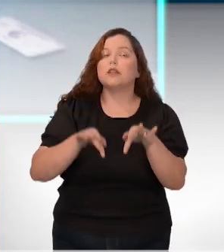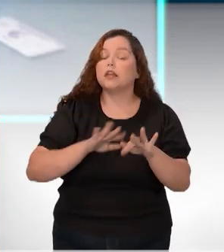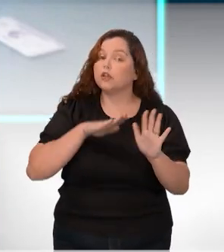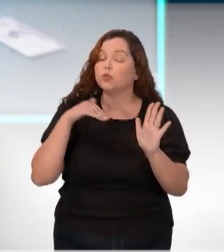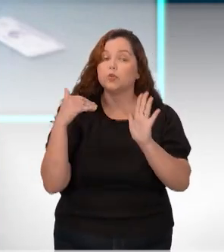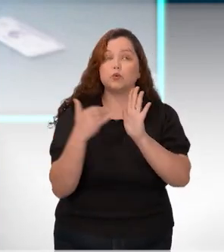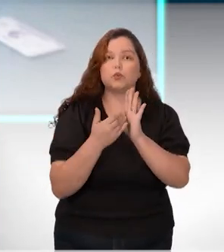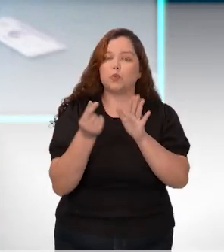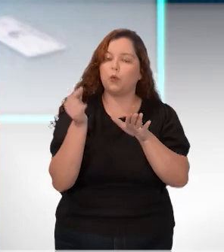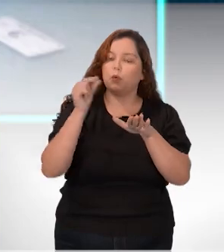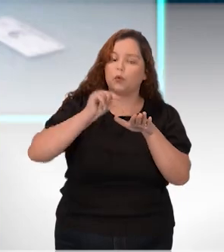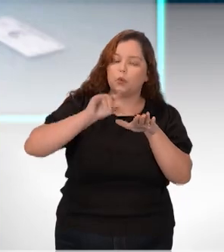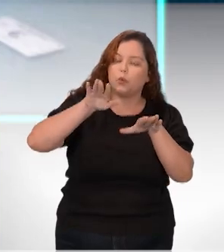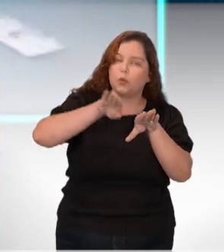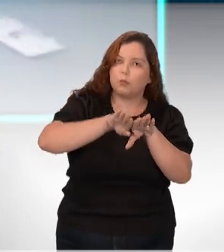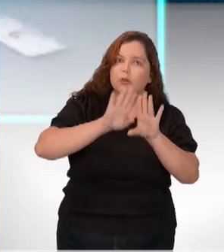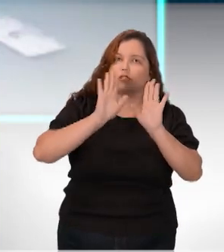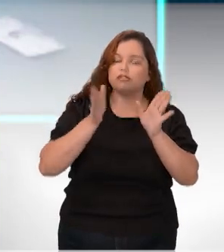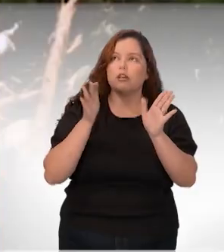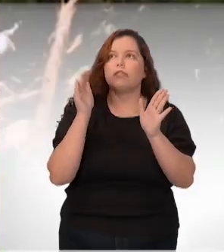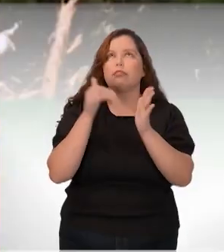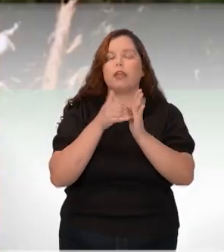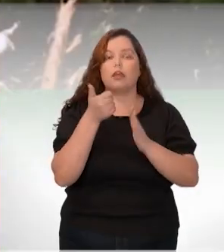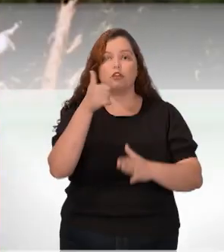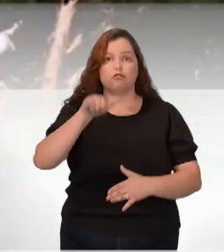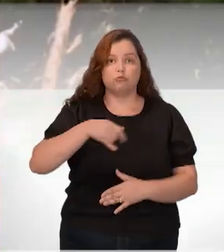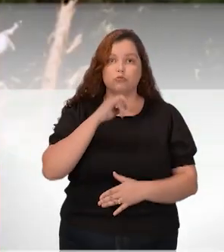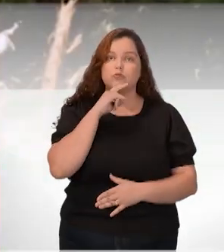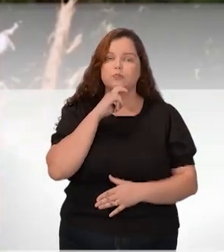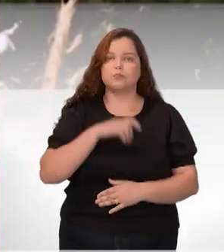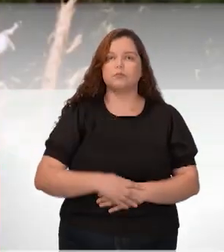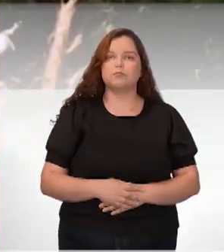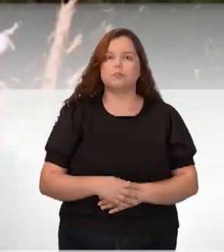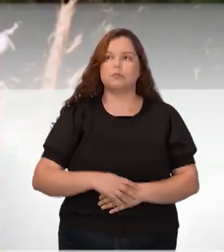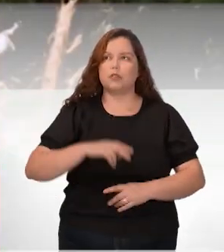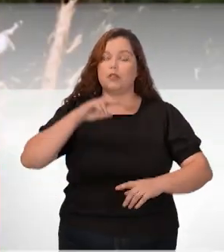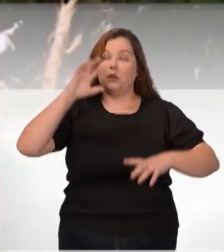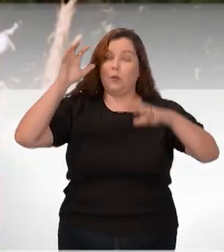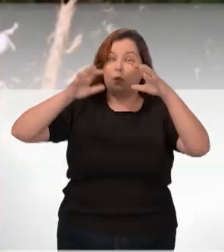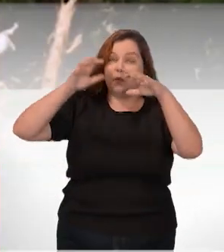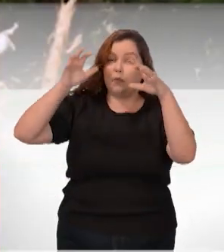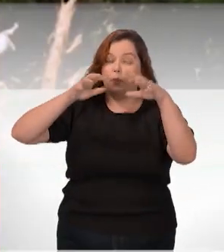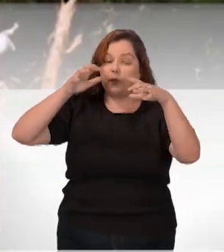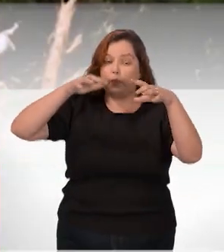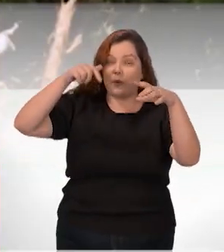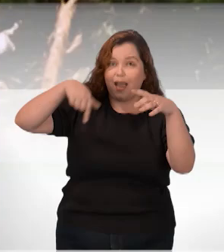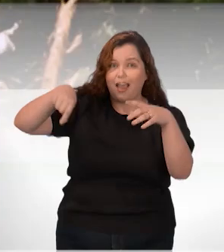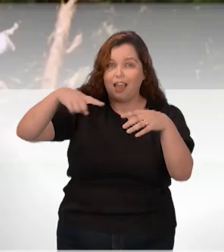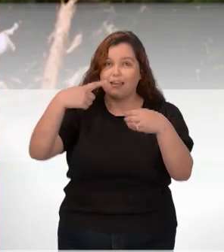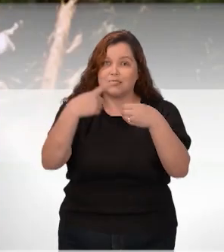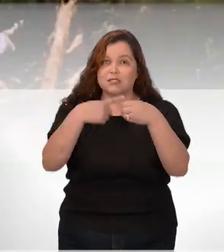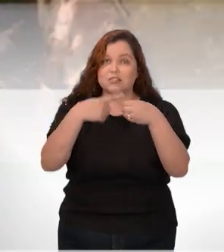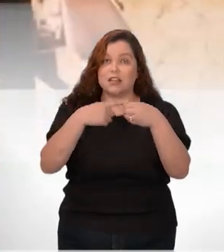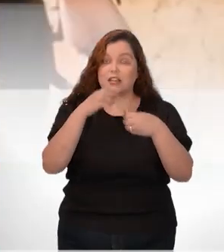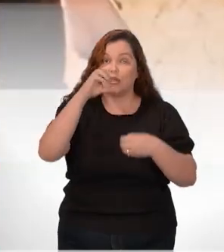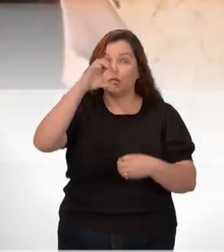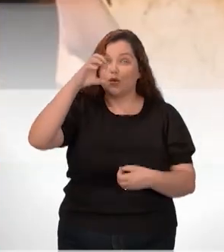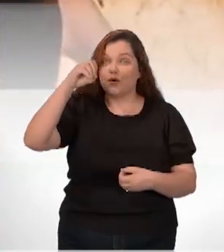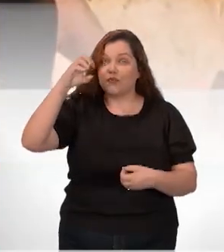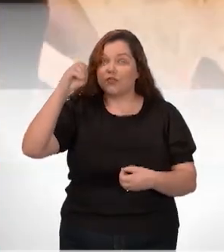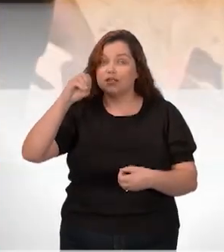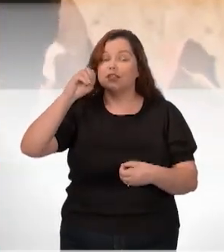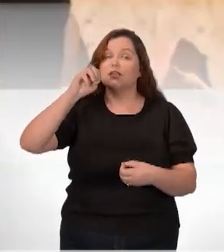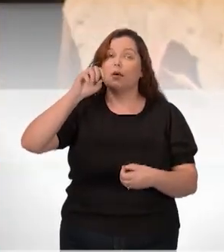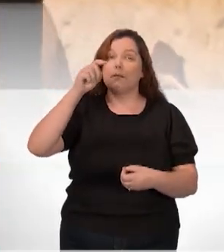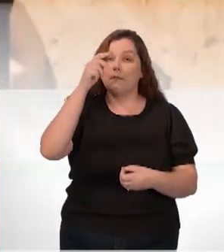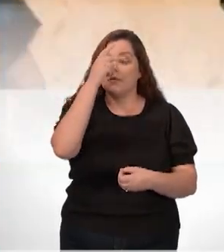toda a semeadura até julho. O temporal que atingiu a cidade no ano passado deixou quase 900 pessoas